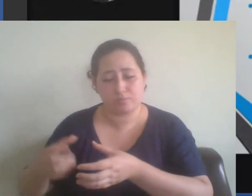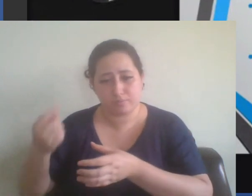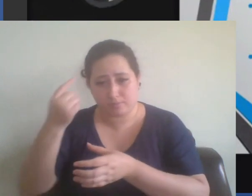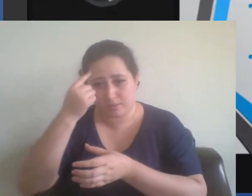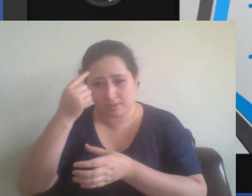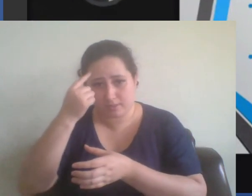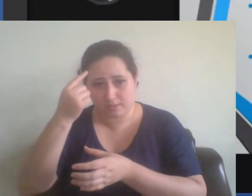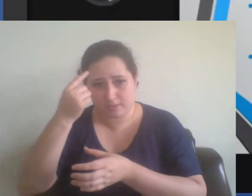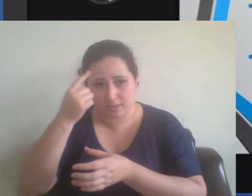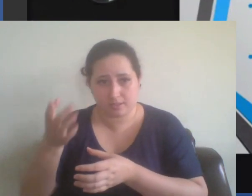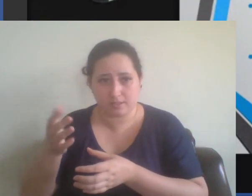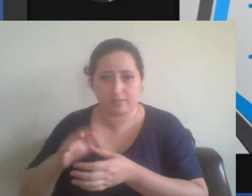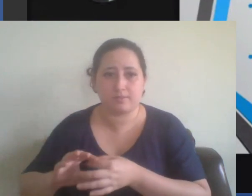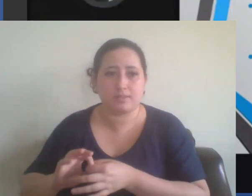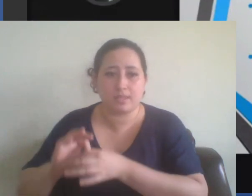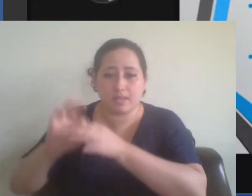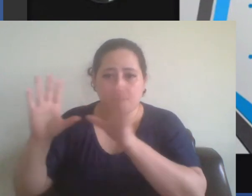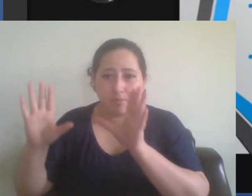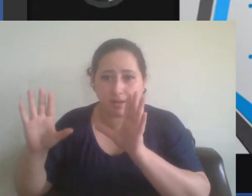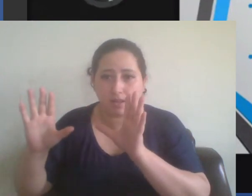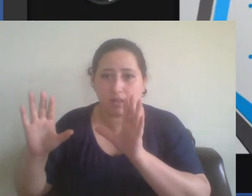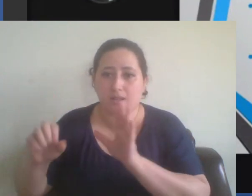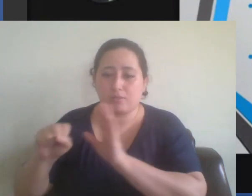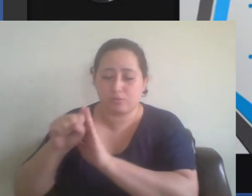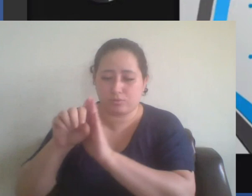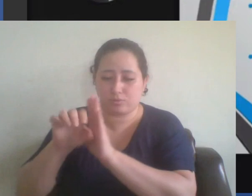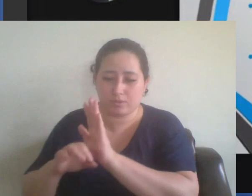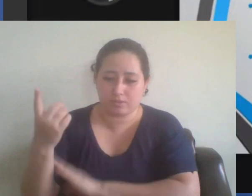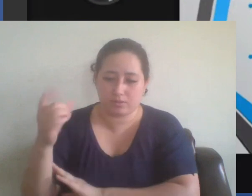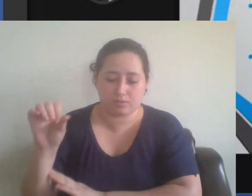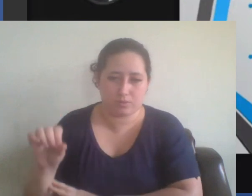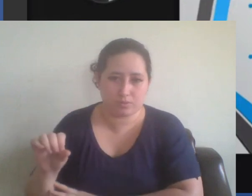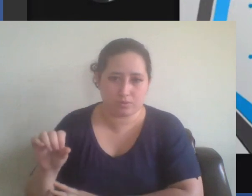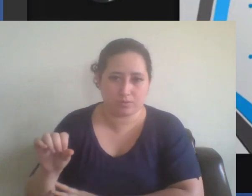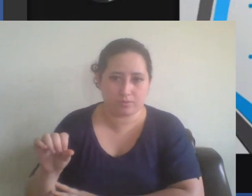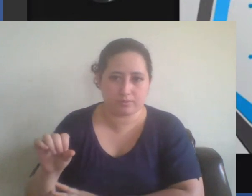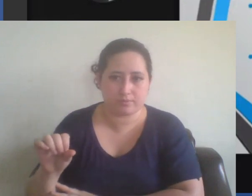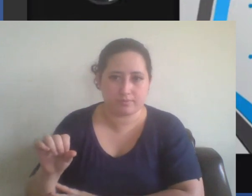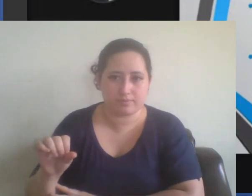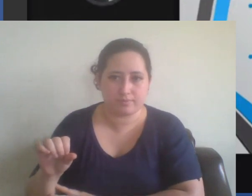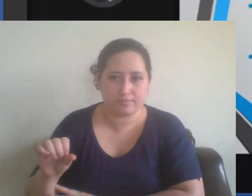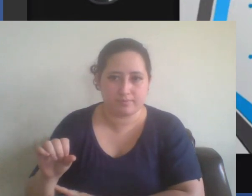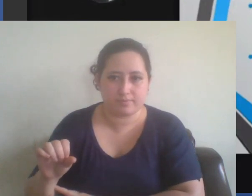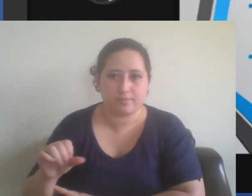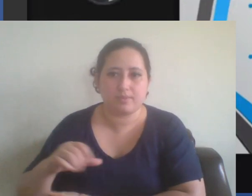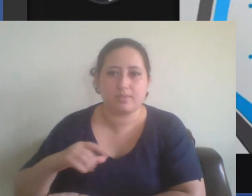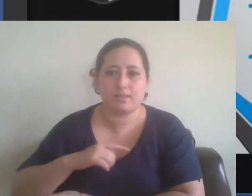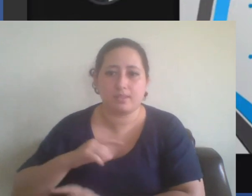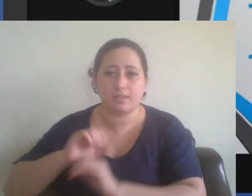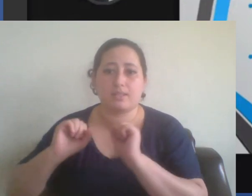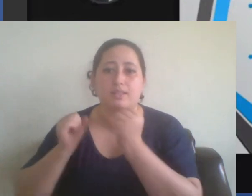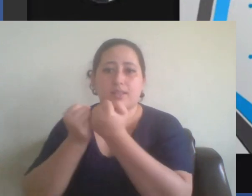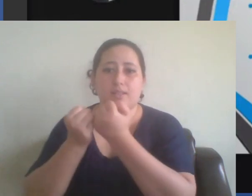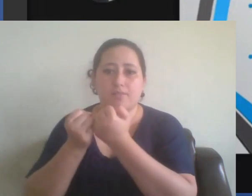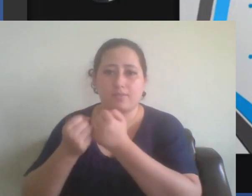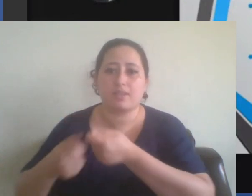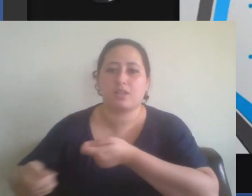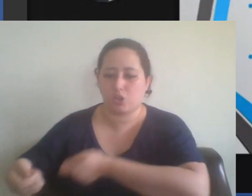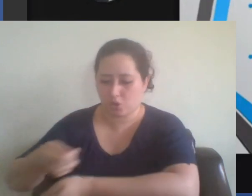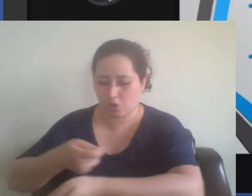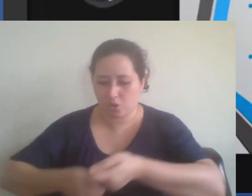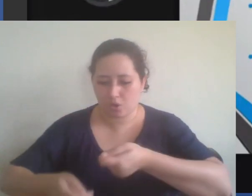liberal clássico do século XIX, nós temos a defesa do livre-mercado,